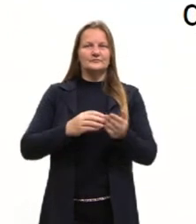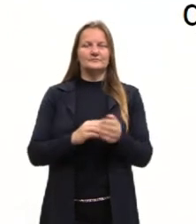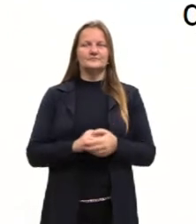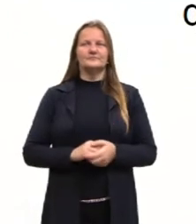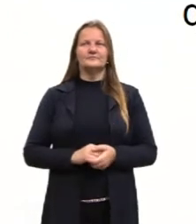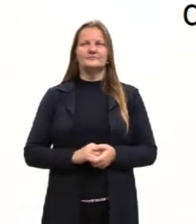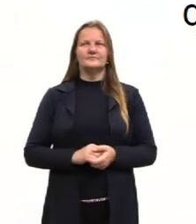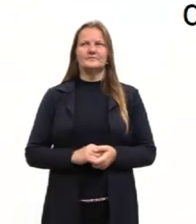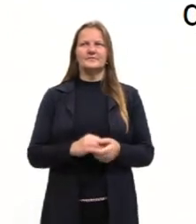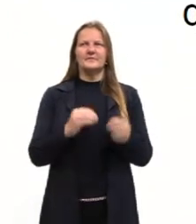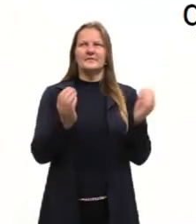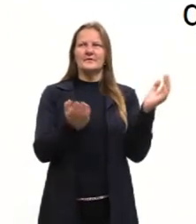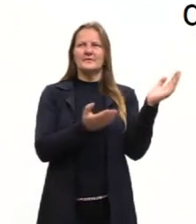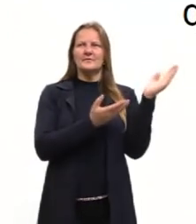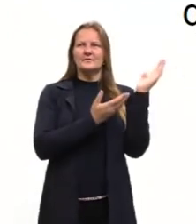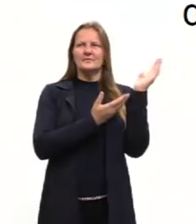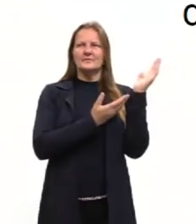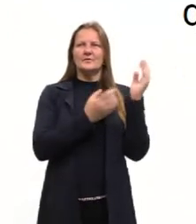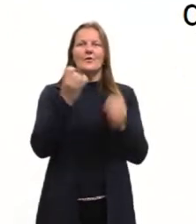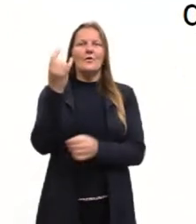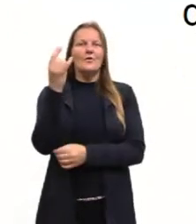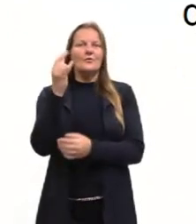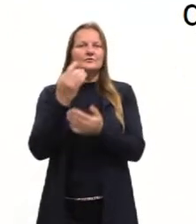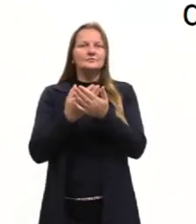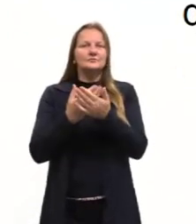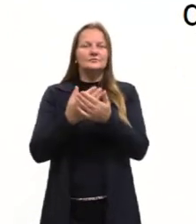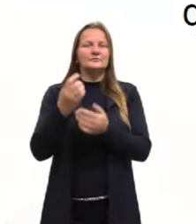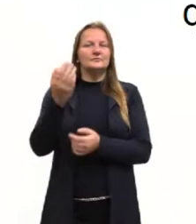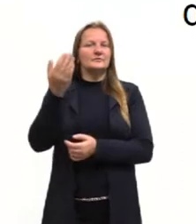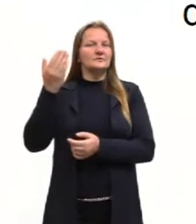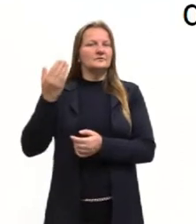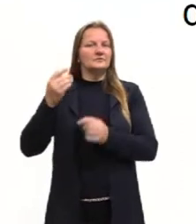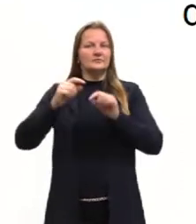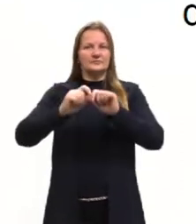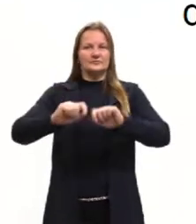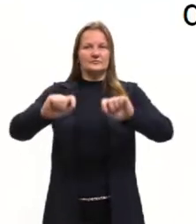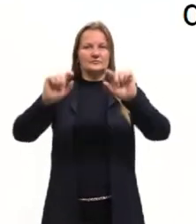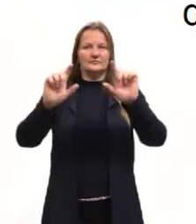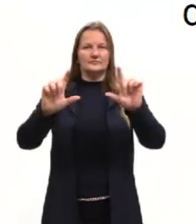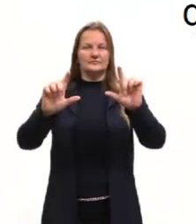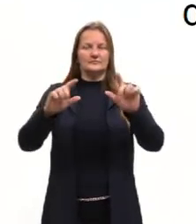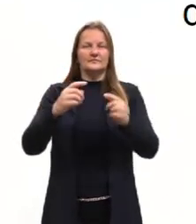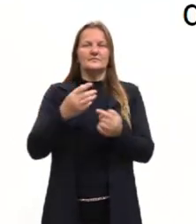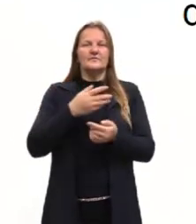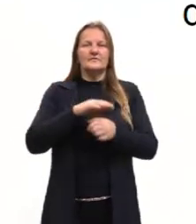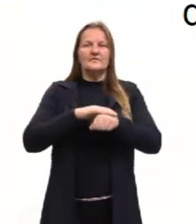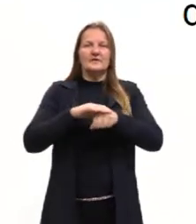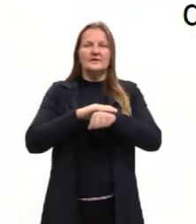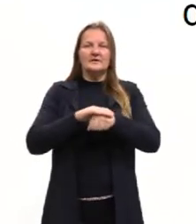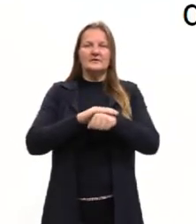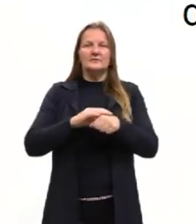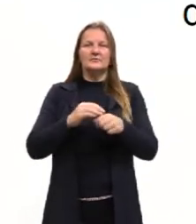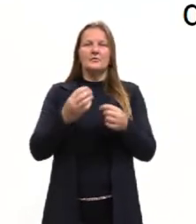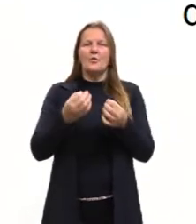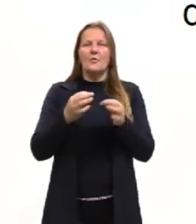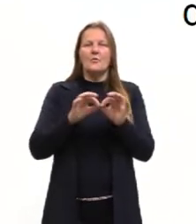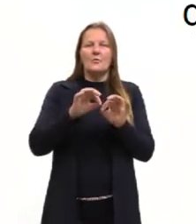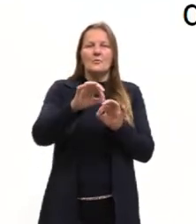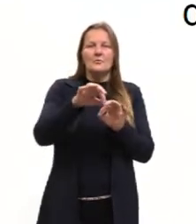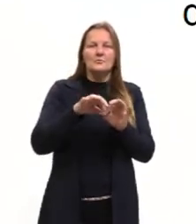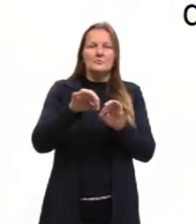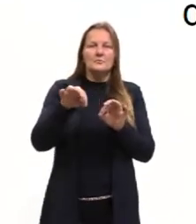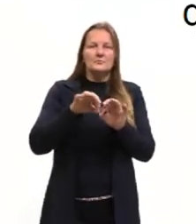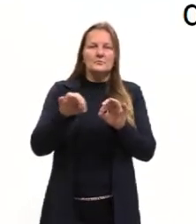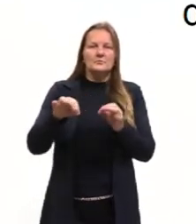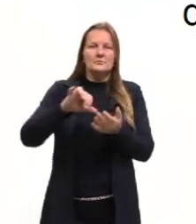Eu trouxe esse último slide da aula anterior então, quando nós falamos de medidas de tendência central,